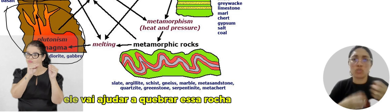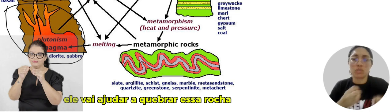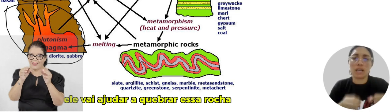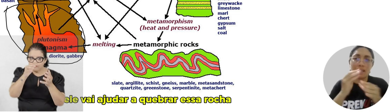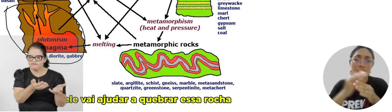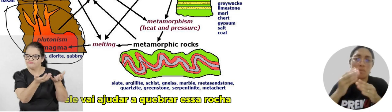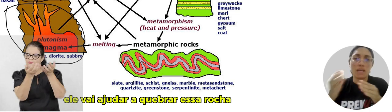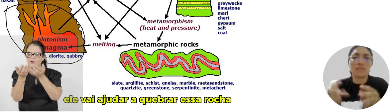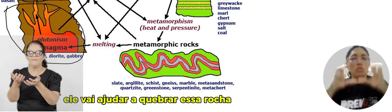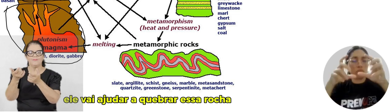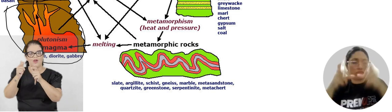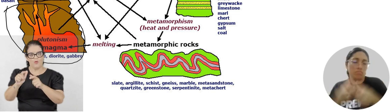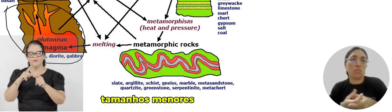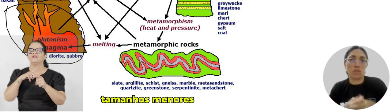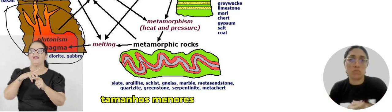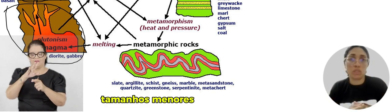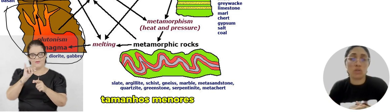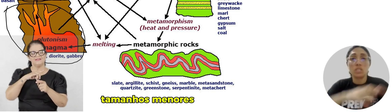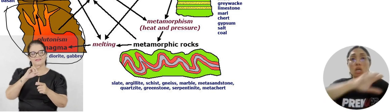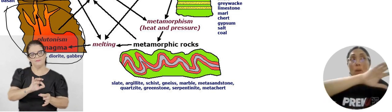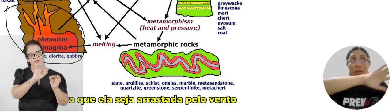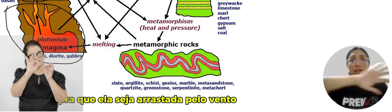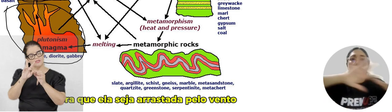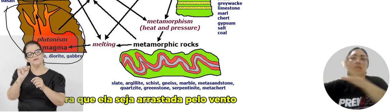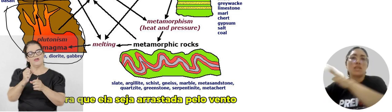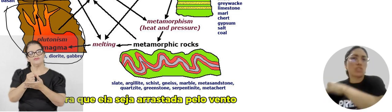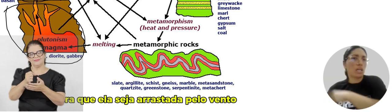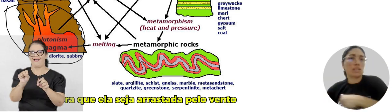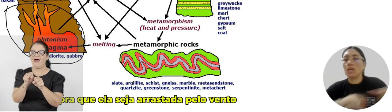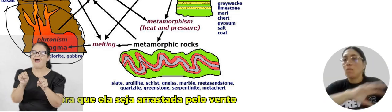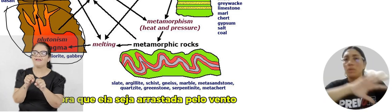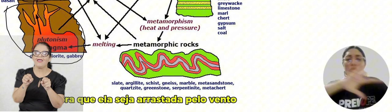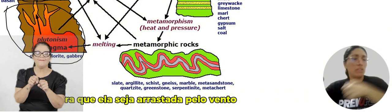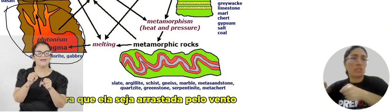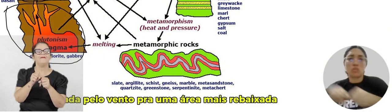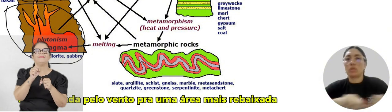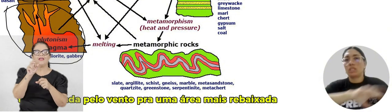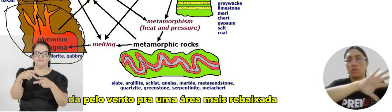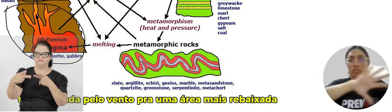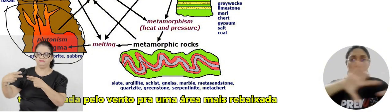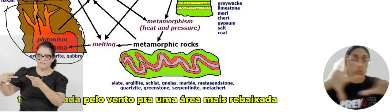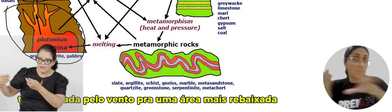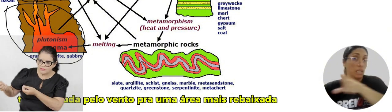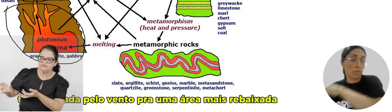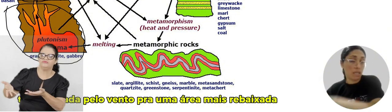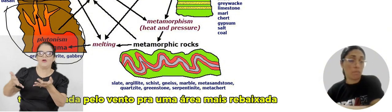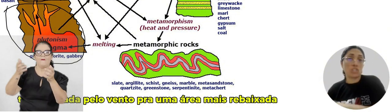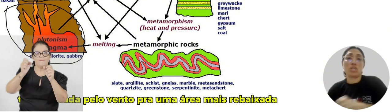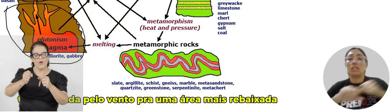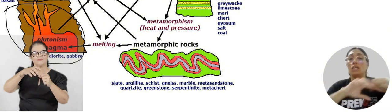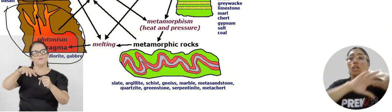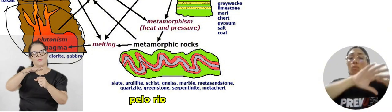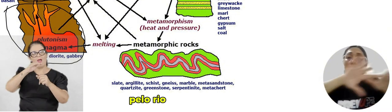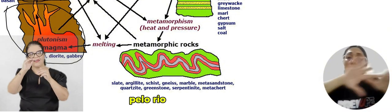vai ajudar a quebrar essa rocha em tamanhos menores para que ela seja arrastada pelo vento, transportada pelo vento para uma área mais